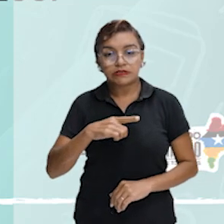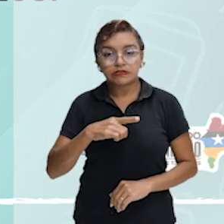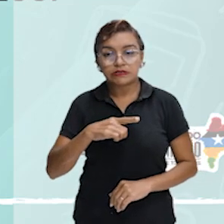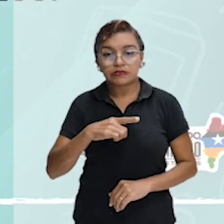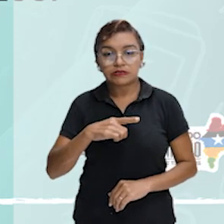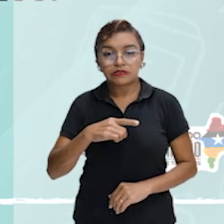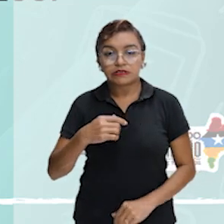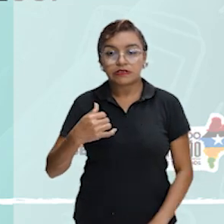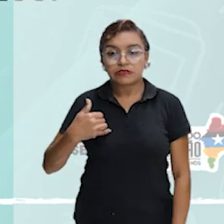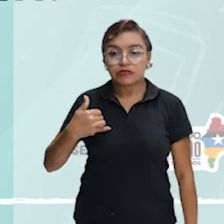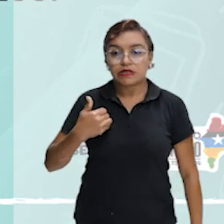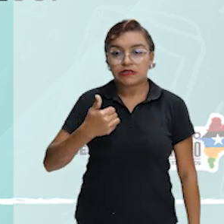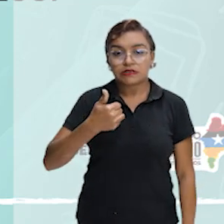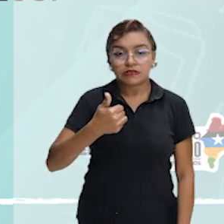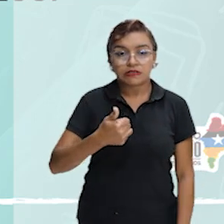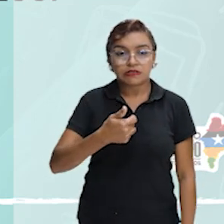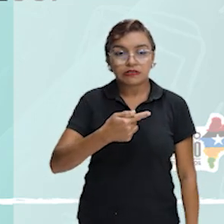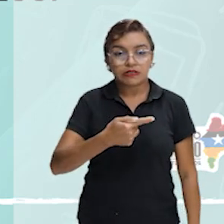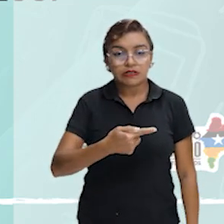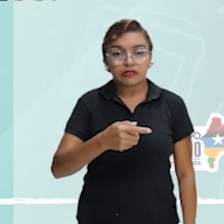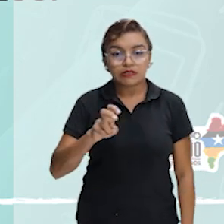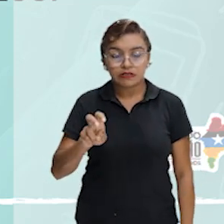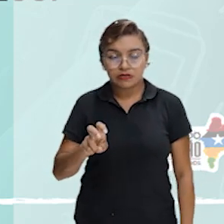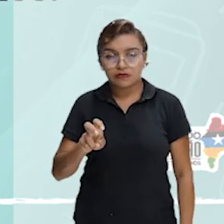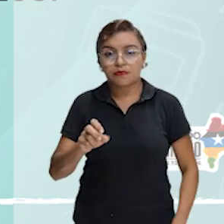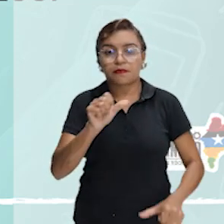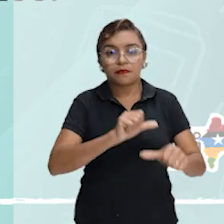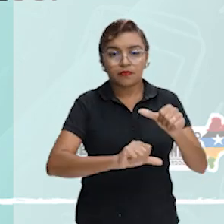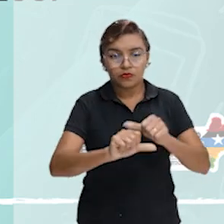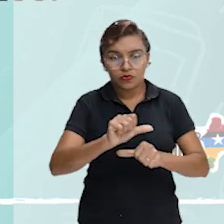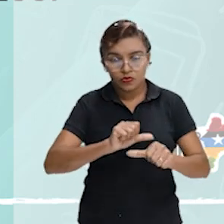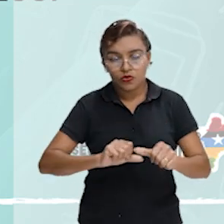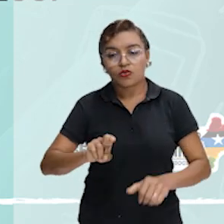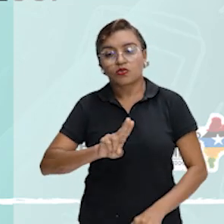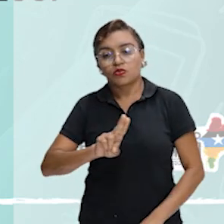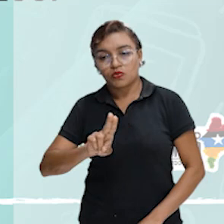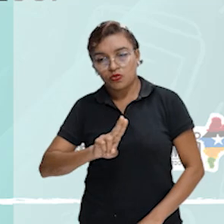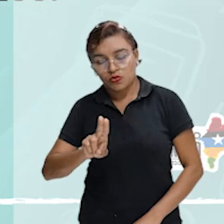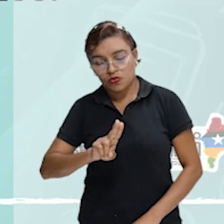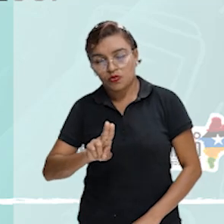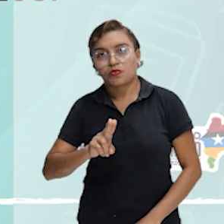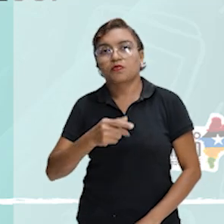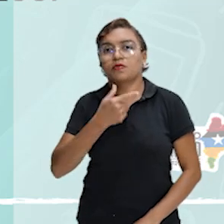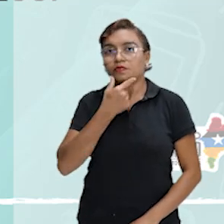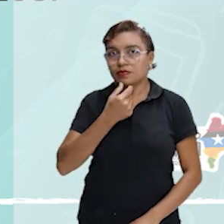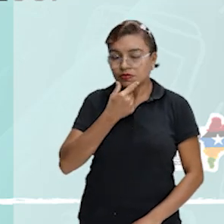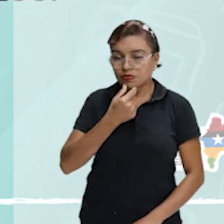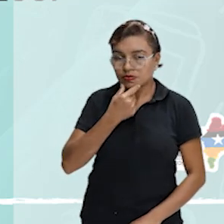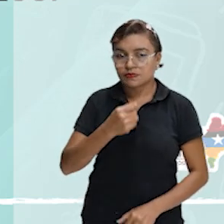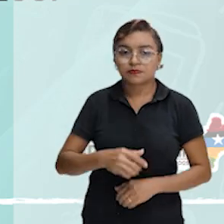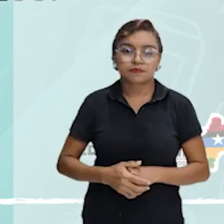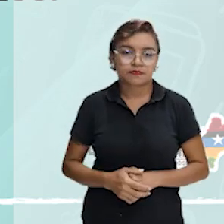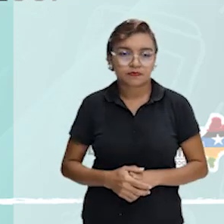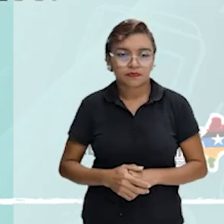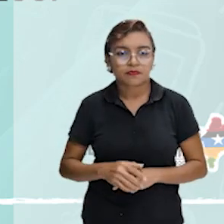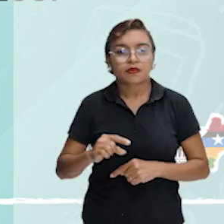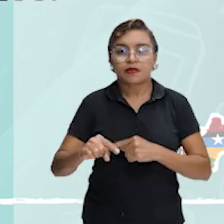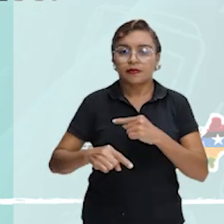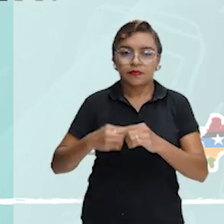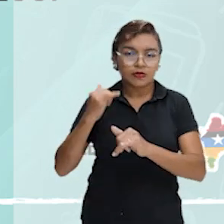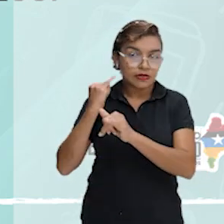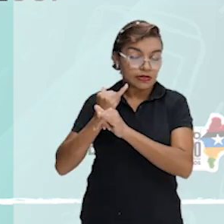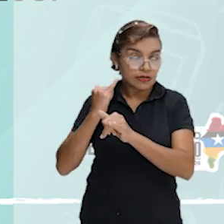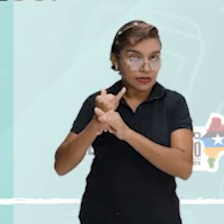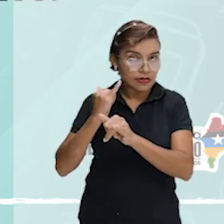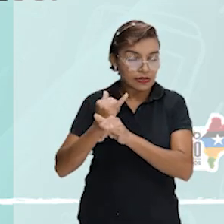1860, ele mudou de nome, passou para Harry, ainda um nome masculino. Já como lenda